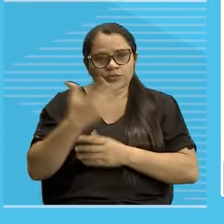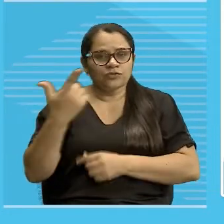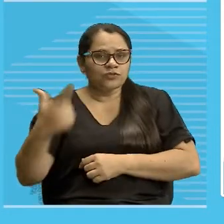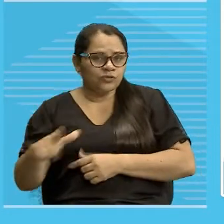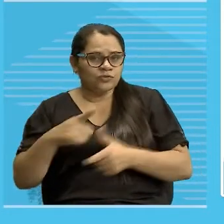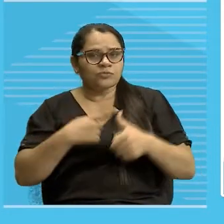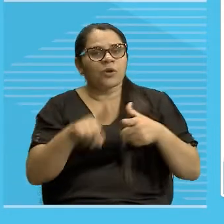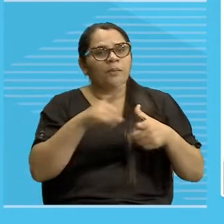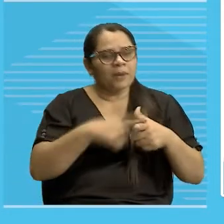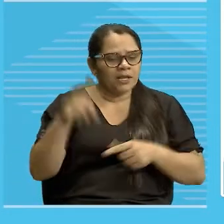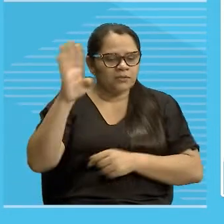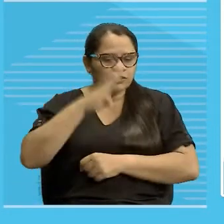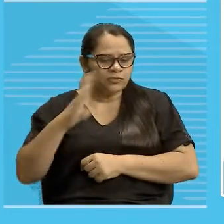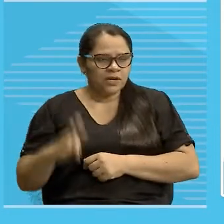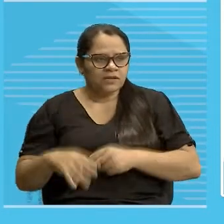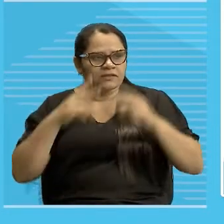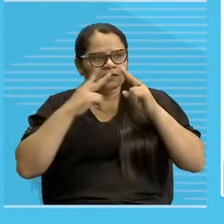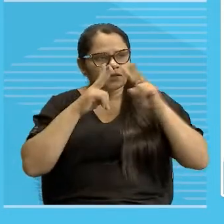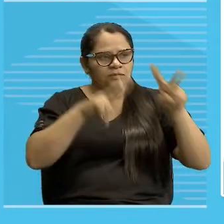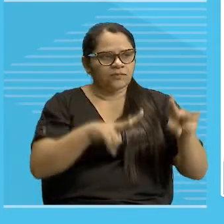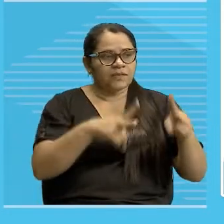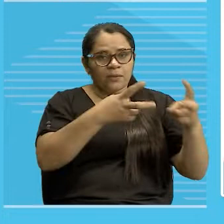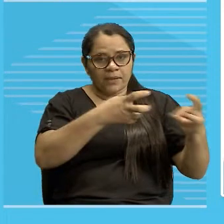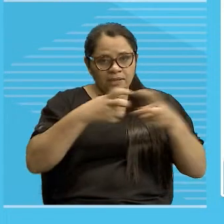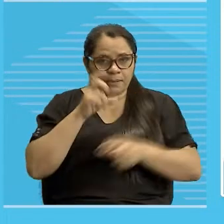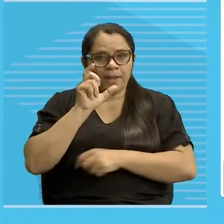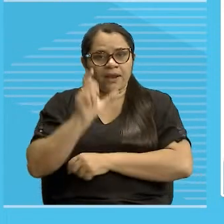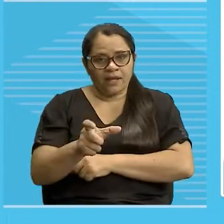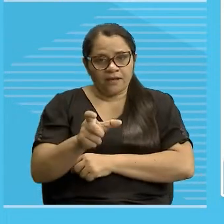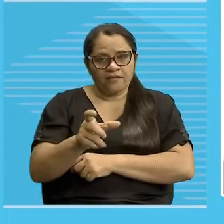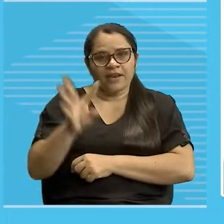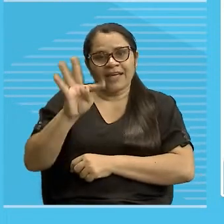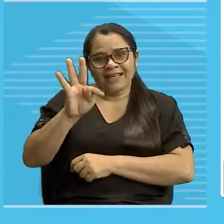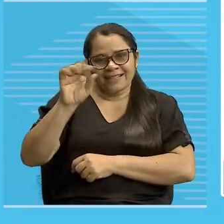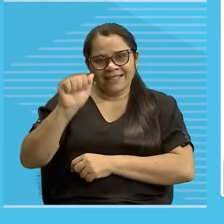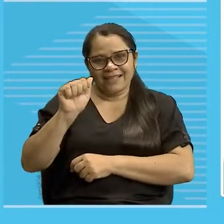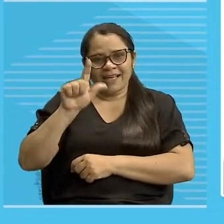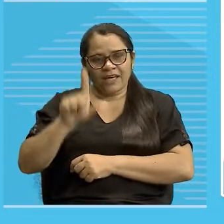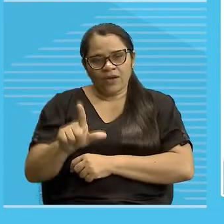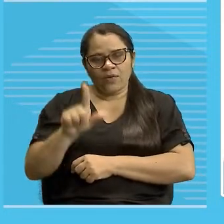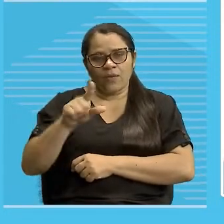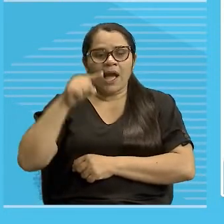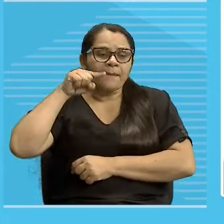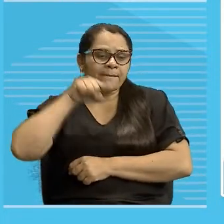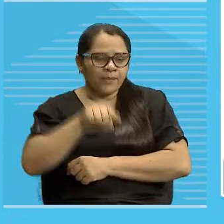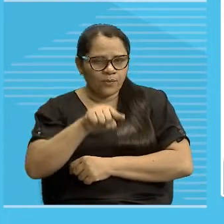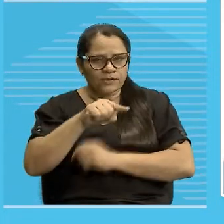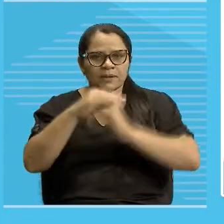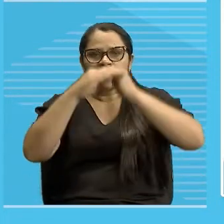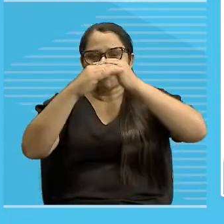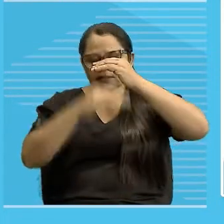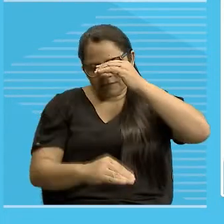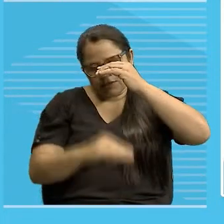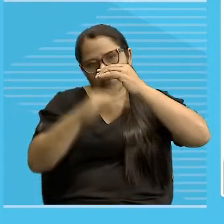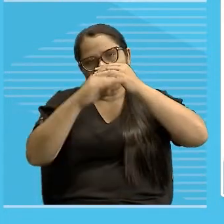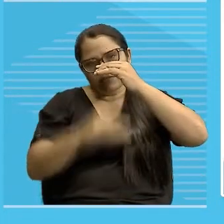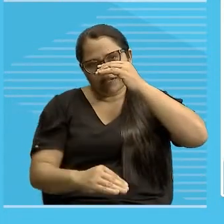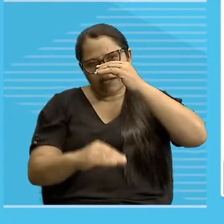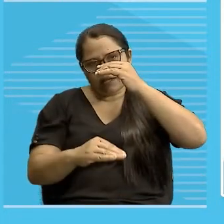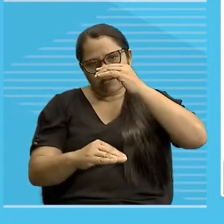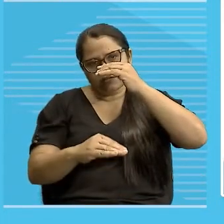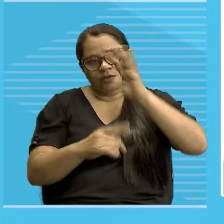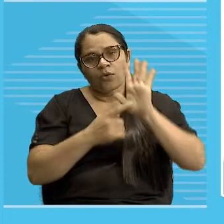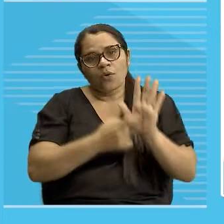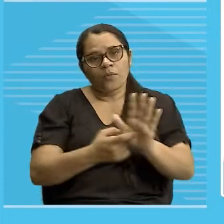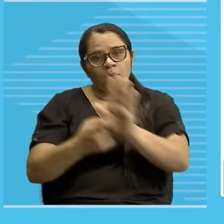Então, perceba que o tal, ó, ele não só aponta para a desigualdade, tá? Como a